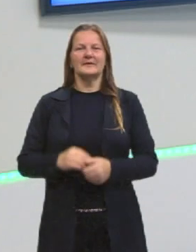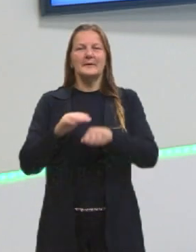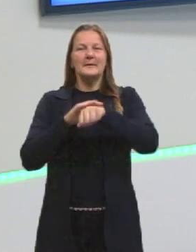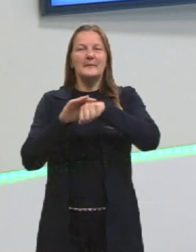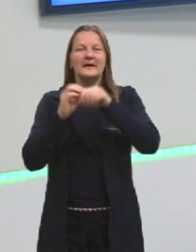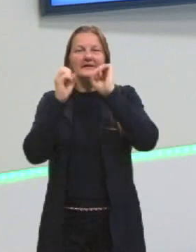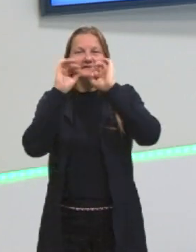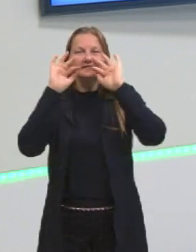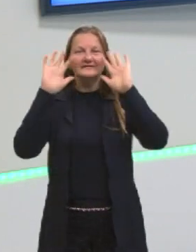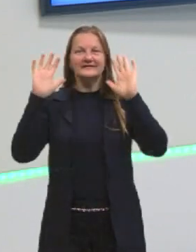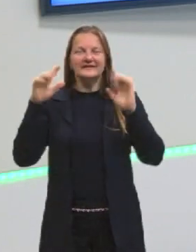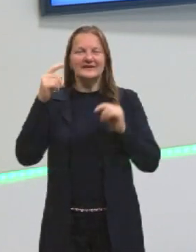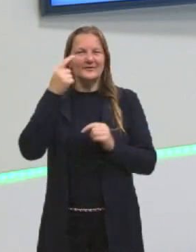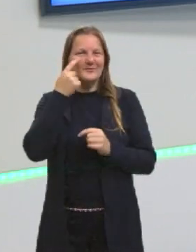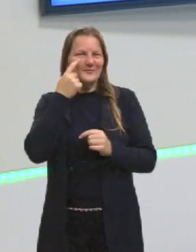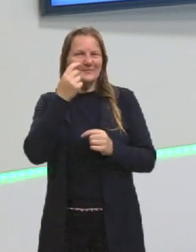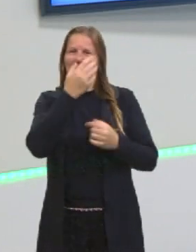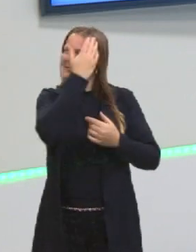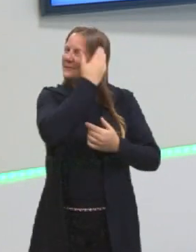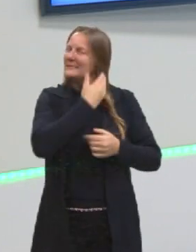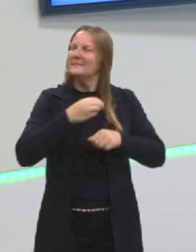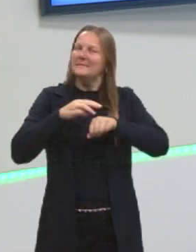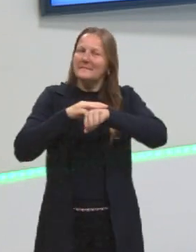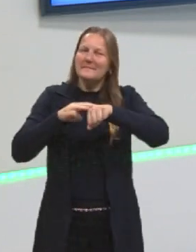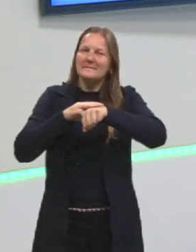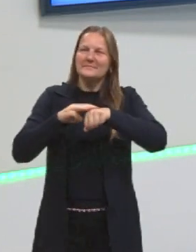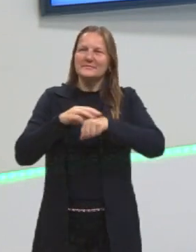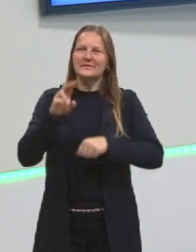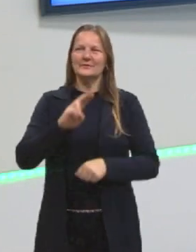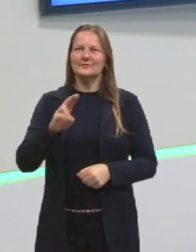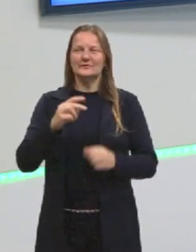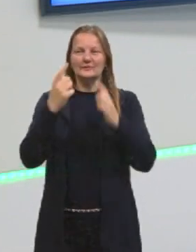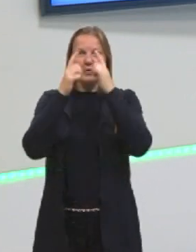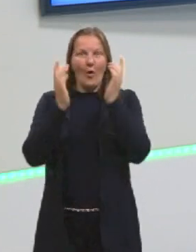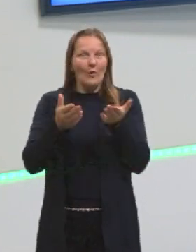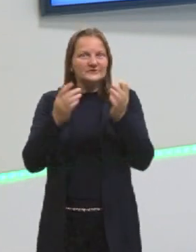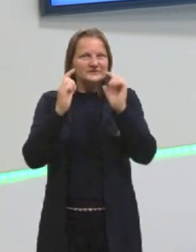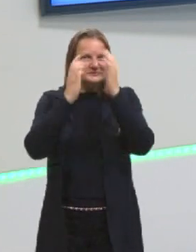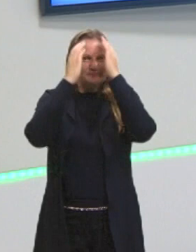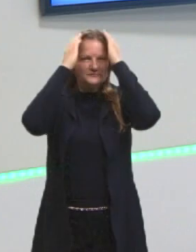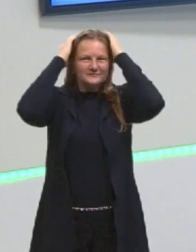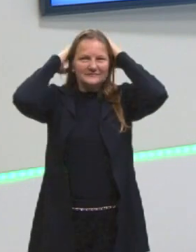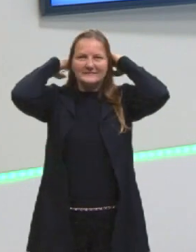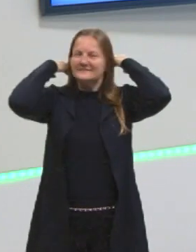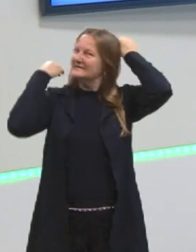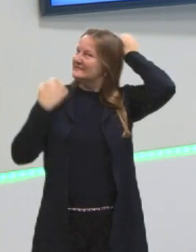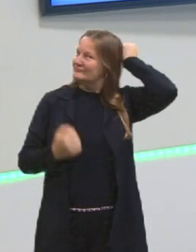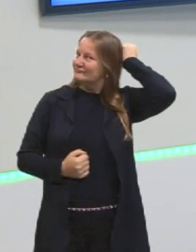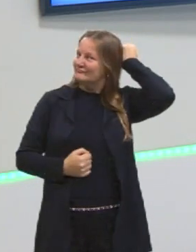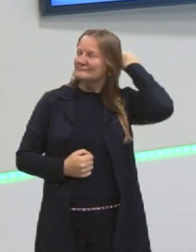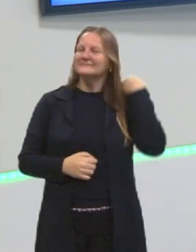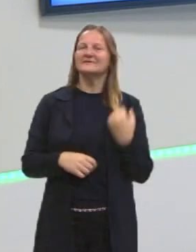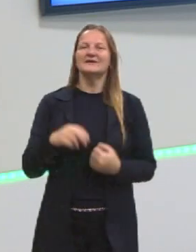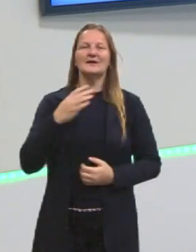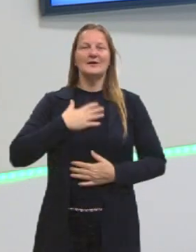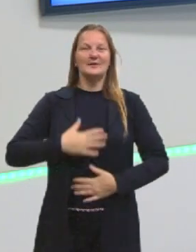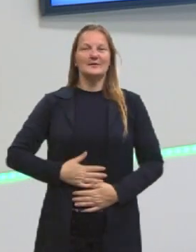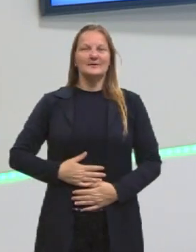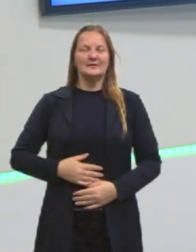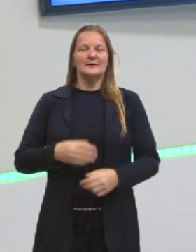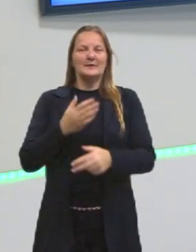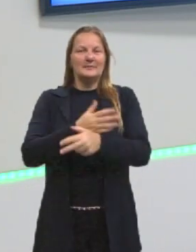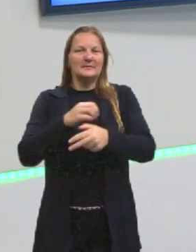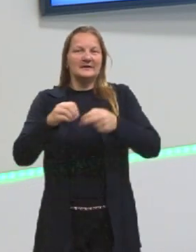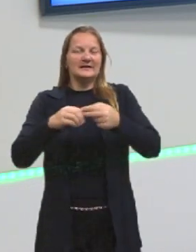clara, cabelos e olhos castanhos. Eu estou usando o cabelo preso hoje, um rabo de cavalo, a camiseta do projeto pré-ENEM